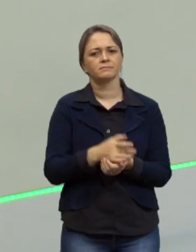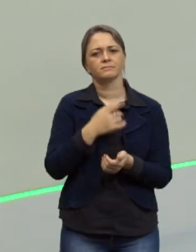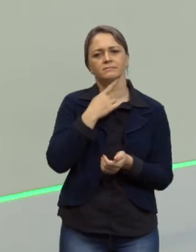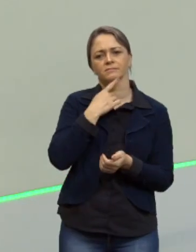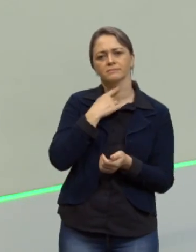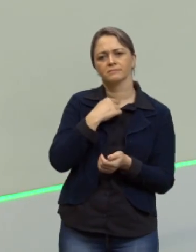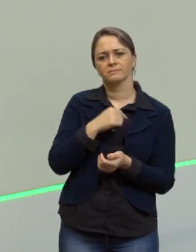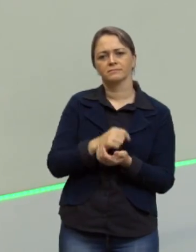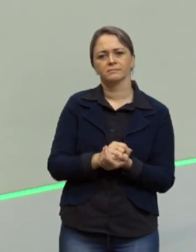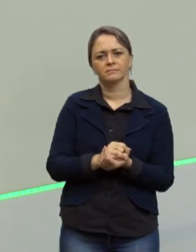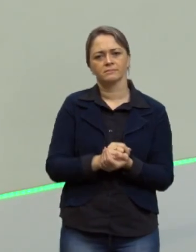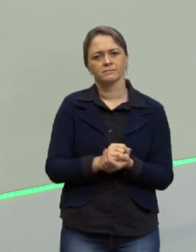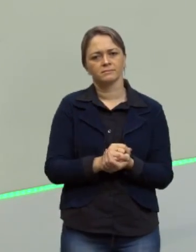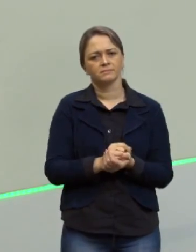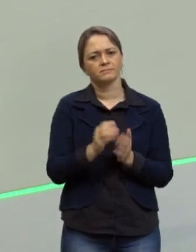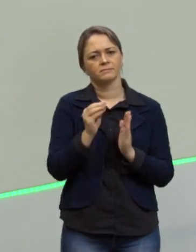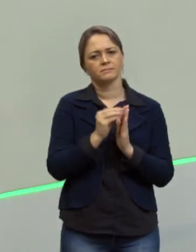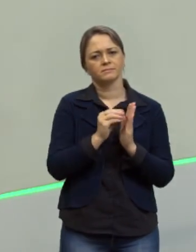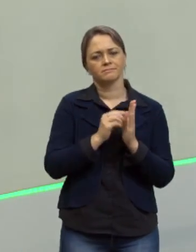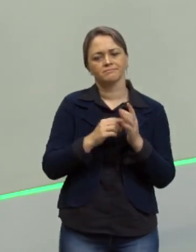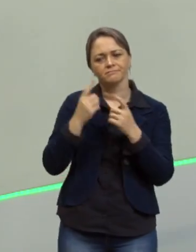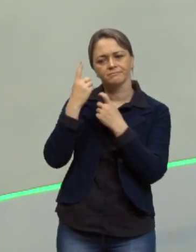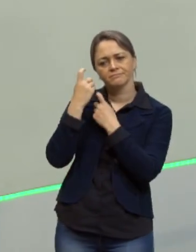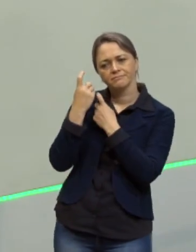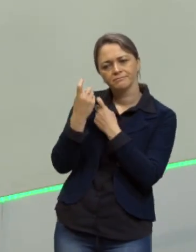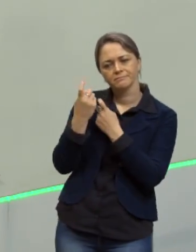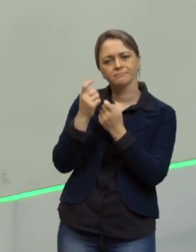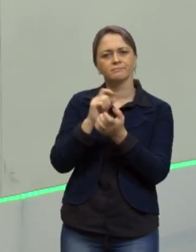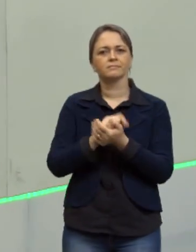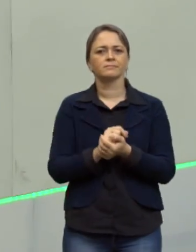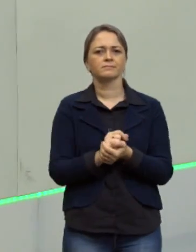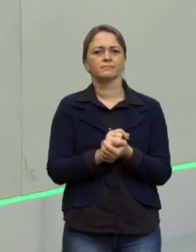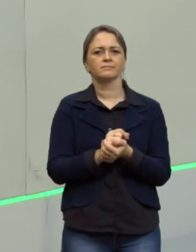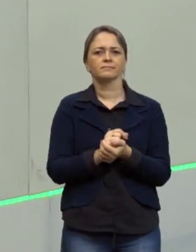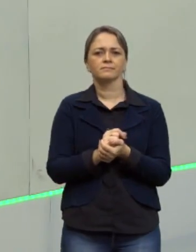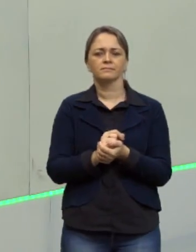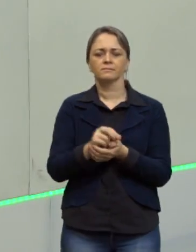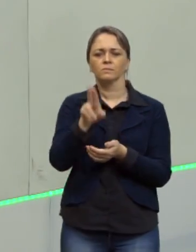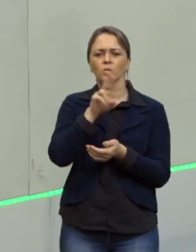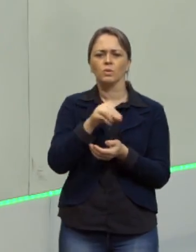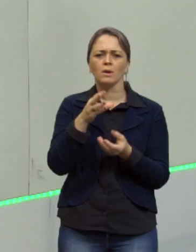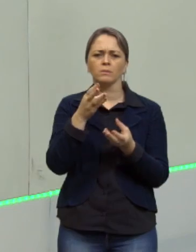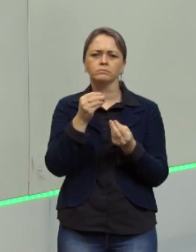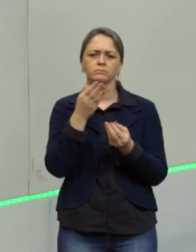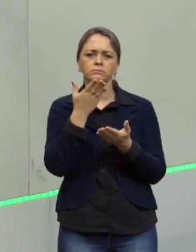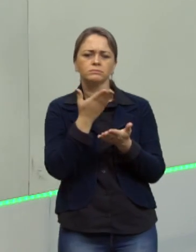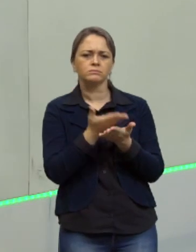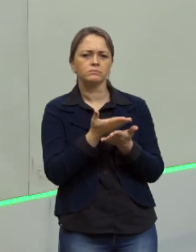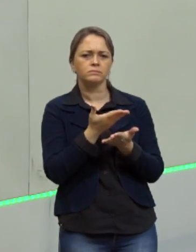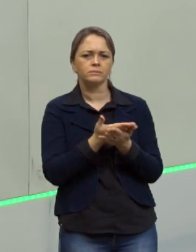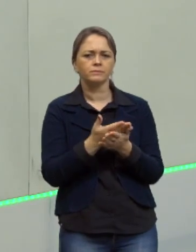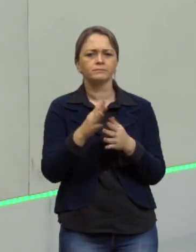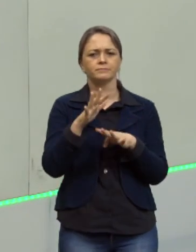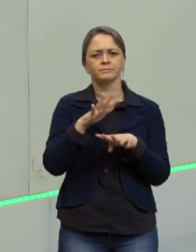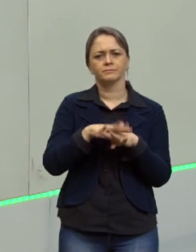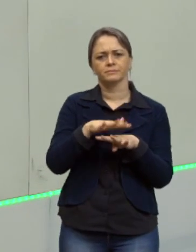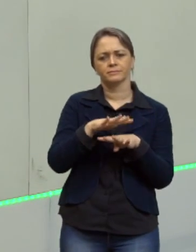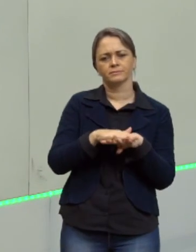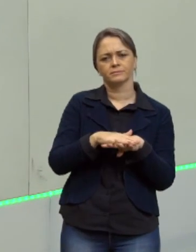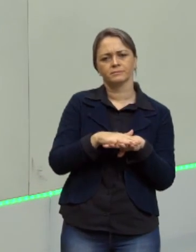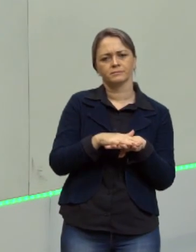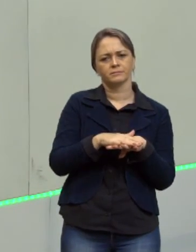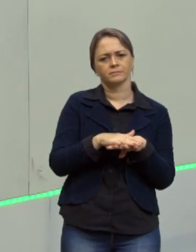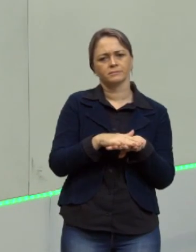tá é um assunto bastante interessante é um assunto que a gente usa muito nas aulas de matemática e